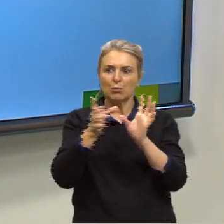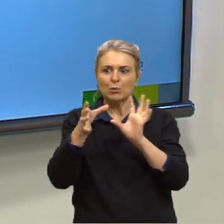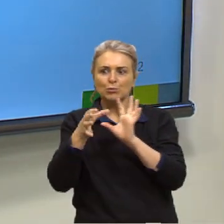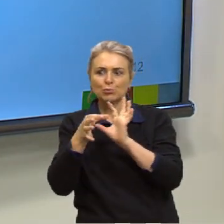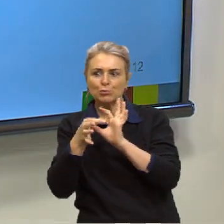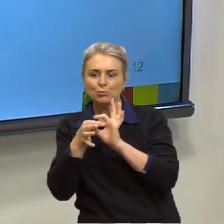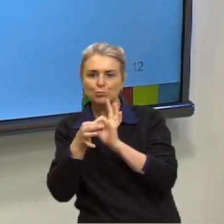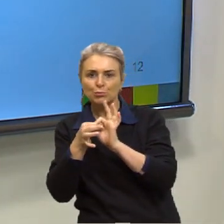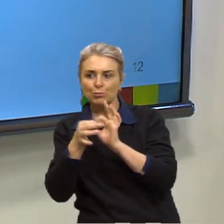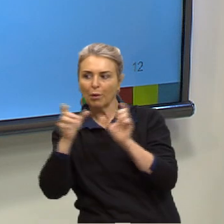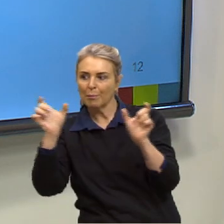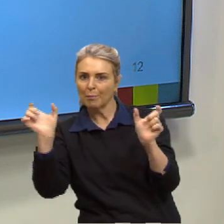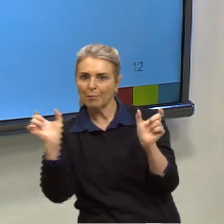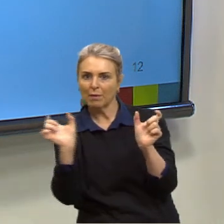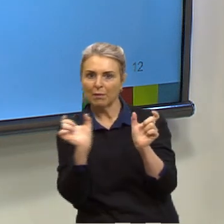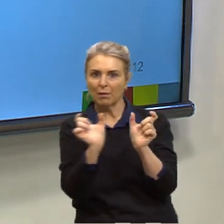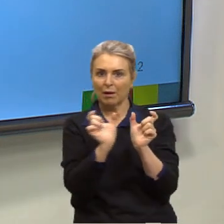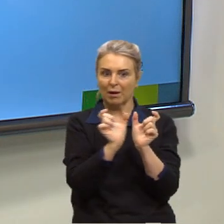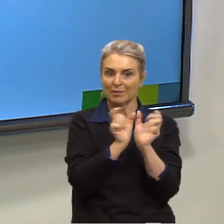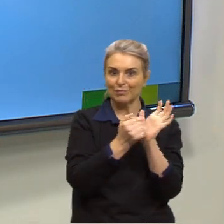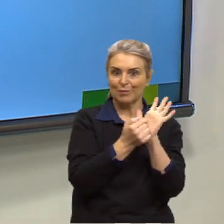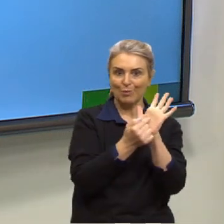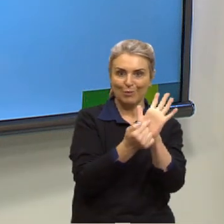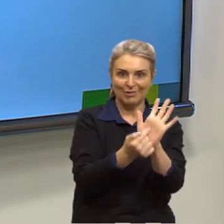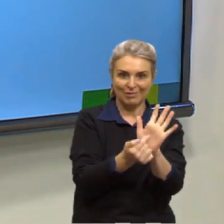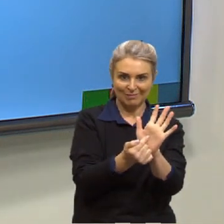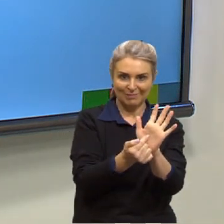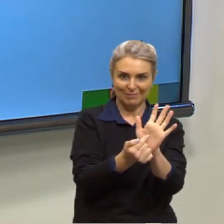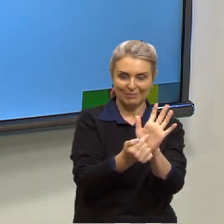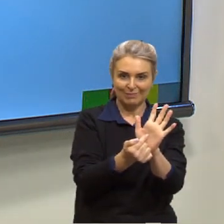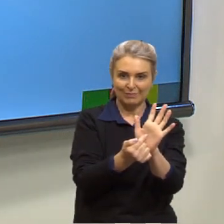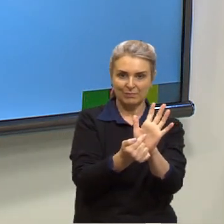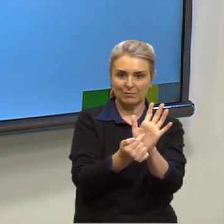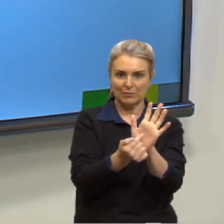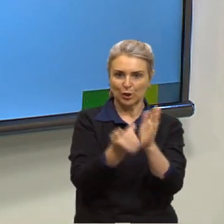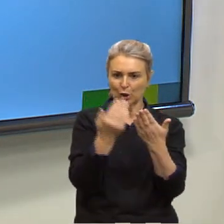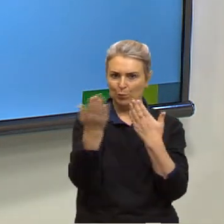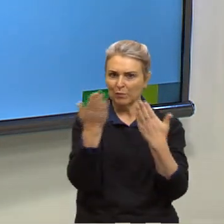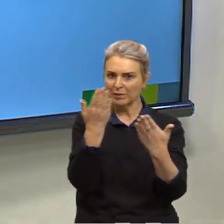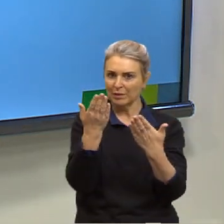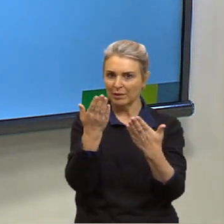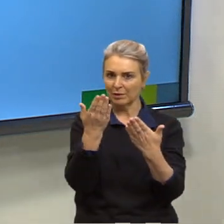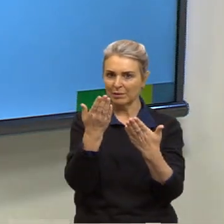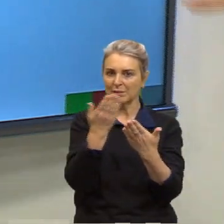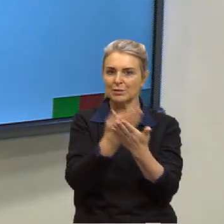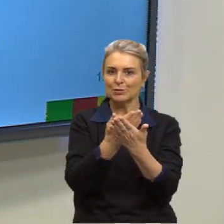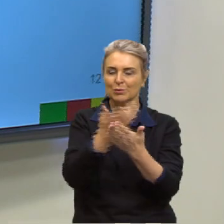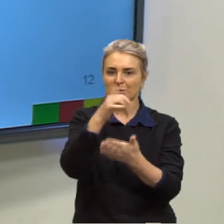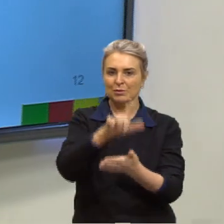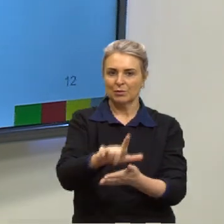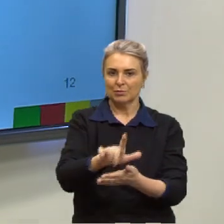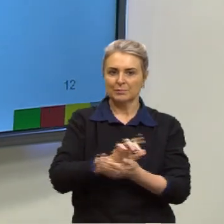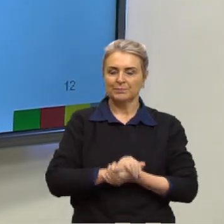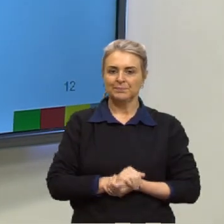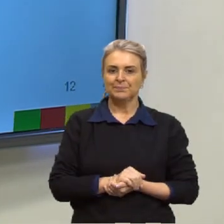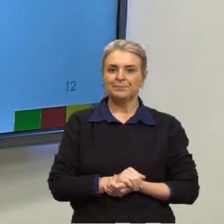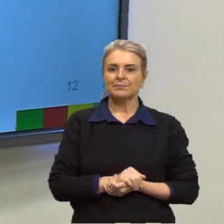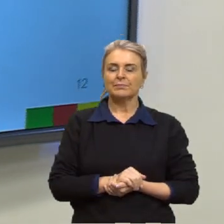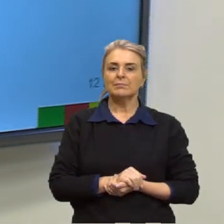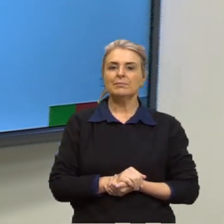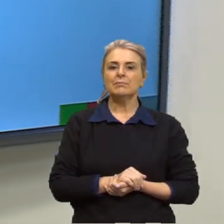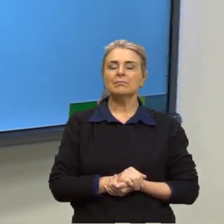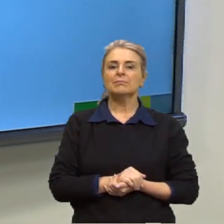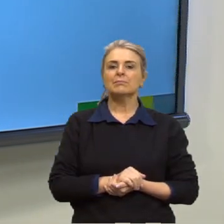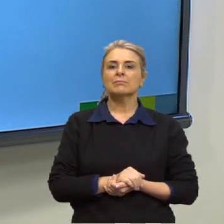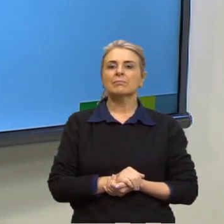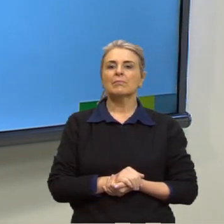às palavras e o que elas podem indicar. Tem dúvida? Retoma, tá? Na aula de hoje, a gente vai trabalhar com